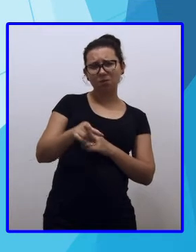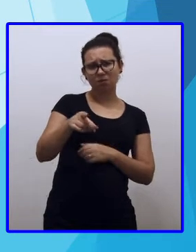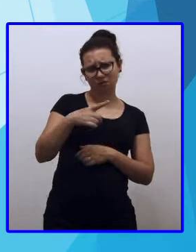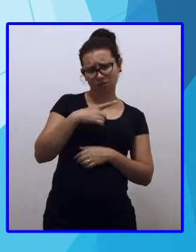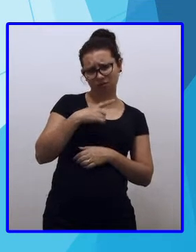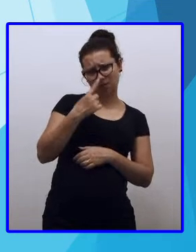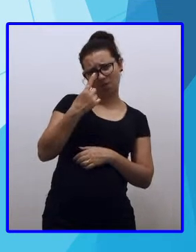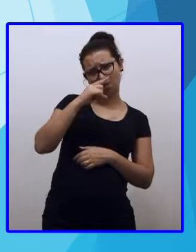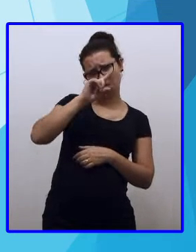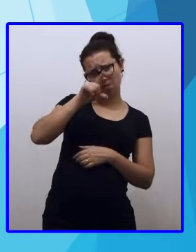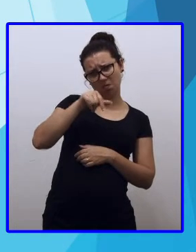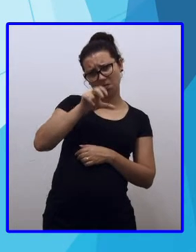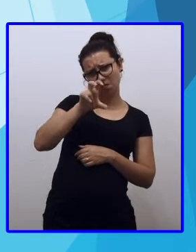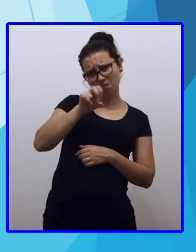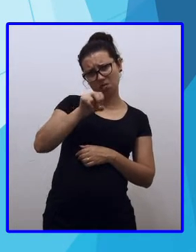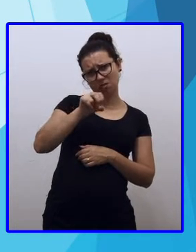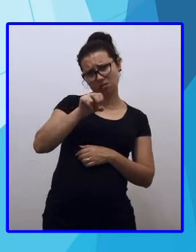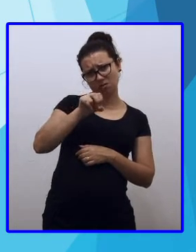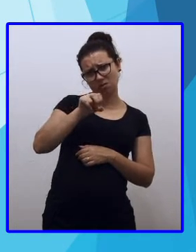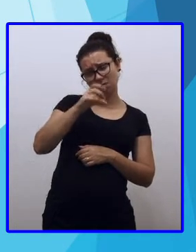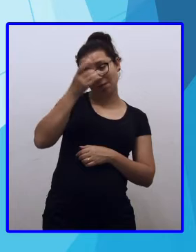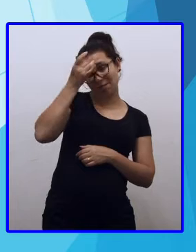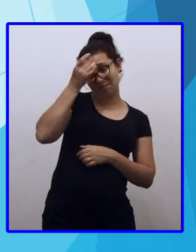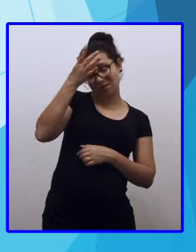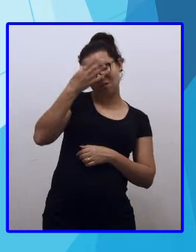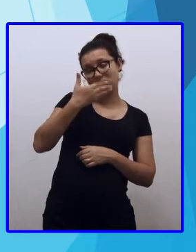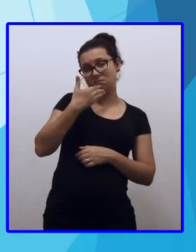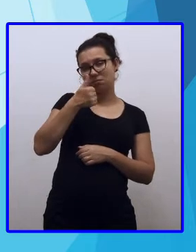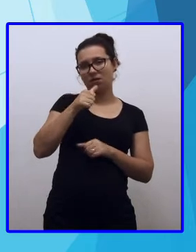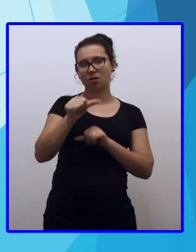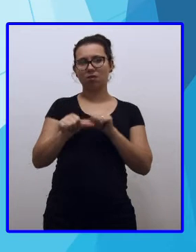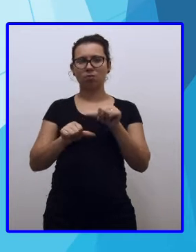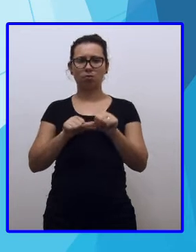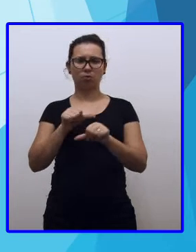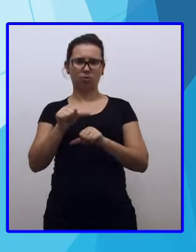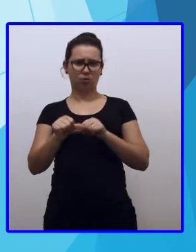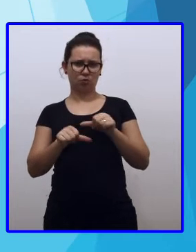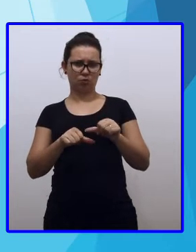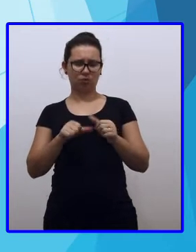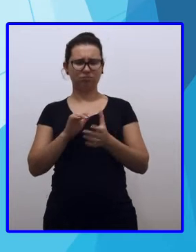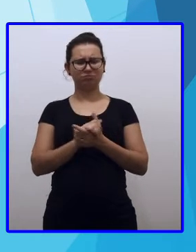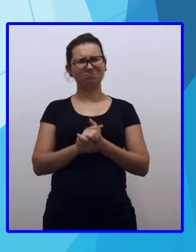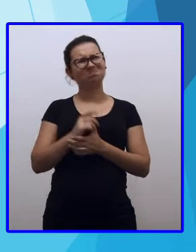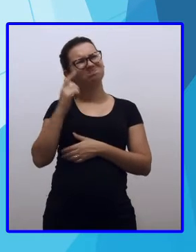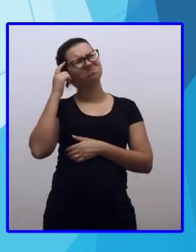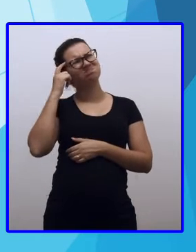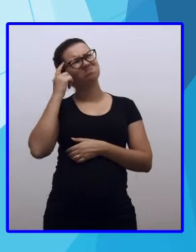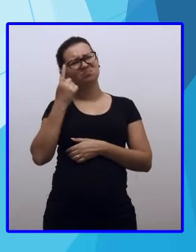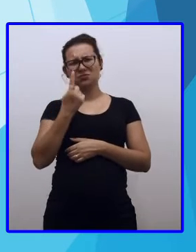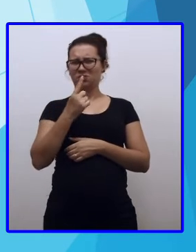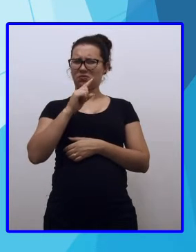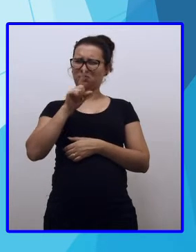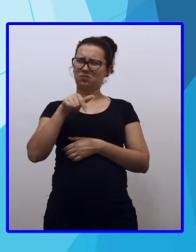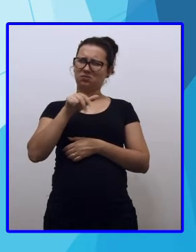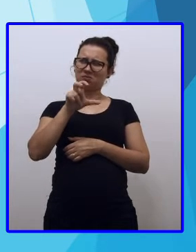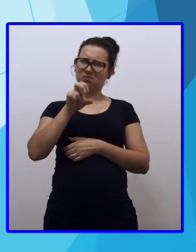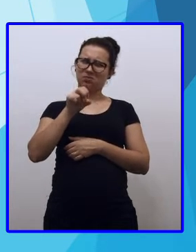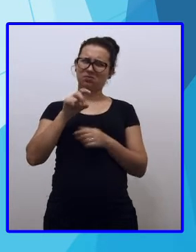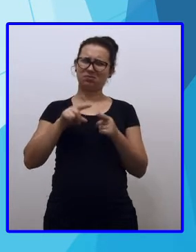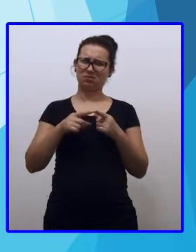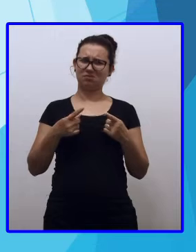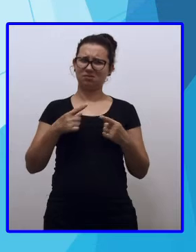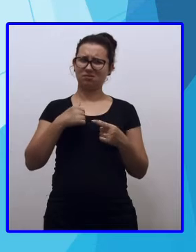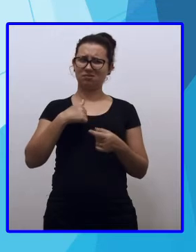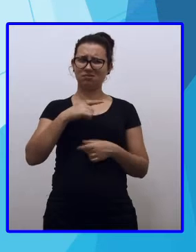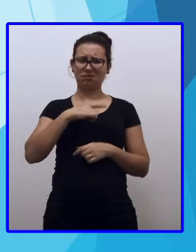R$ 1,50 para facilitar no troco. Eita, R$,50, mas tinha 10? Não estou